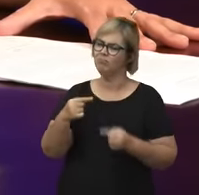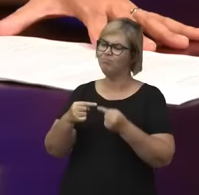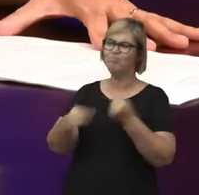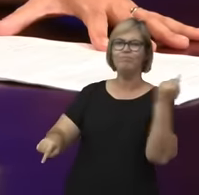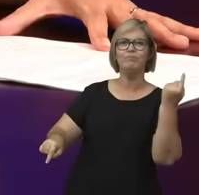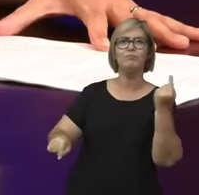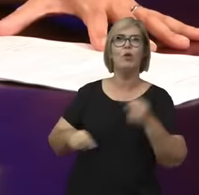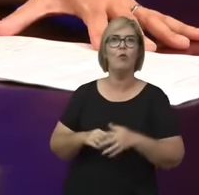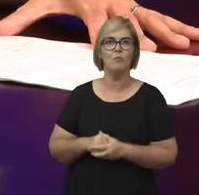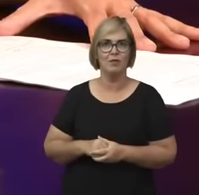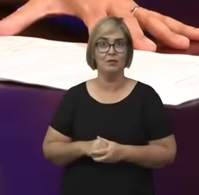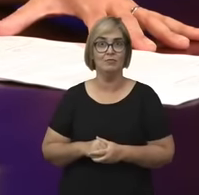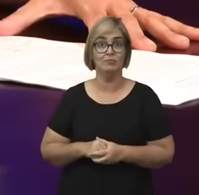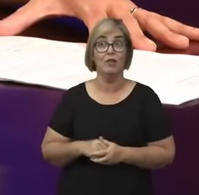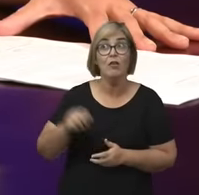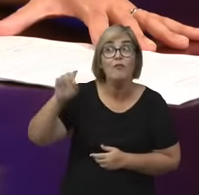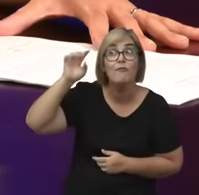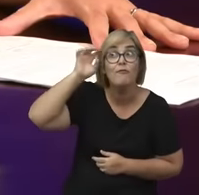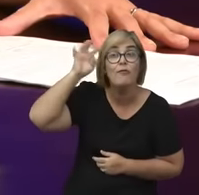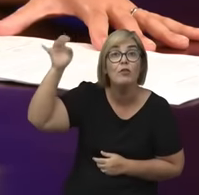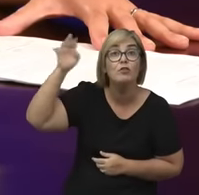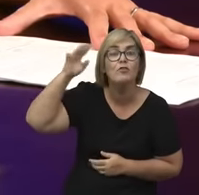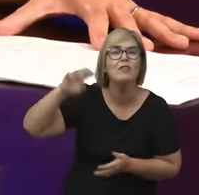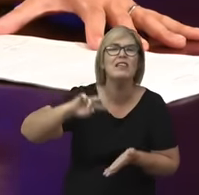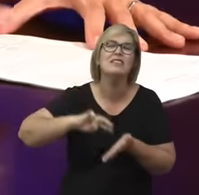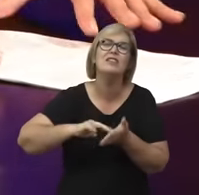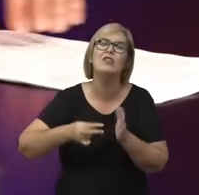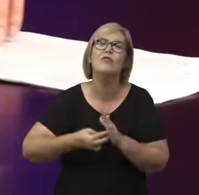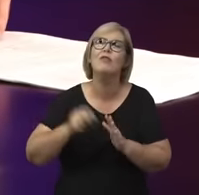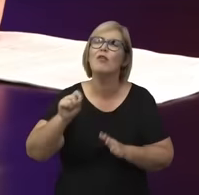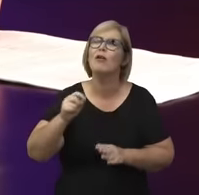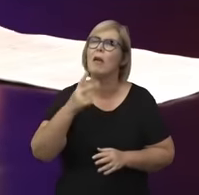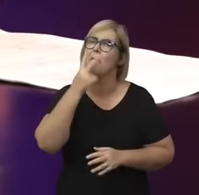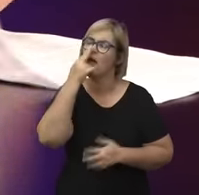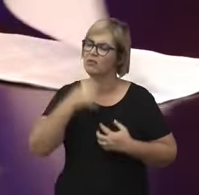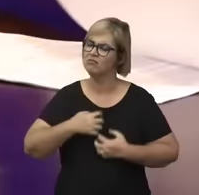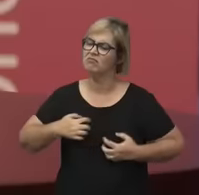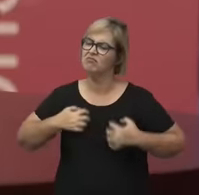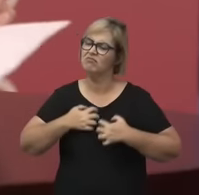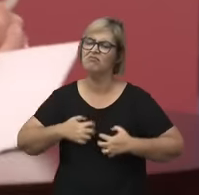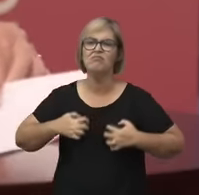incompreensão do nosso lugar na sociedade. A filosofia também pode nascer daí.